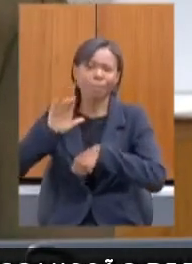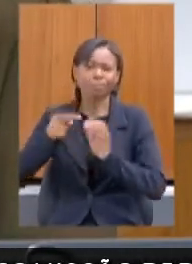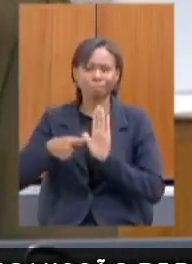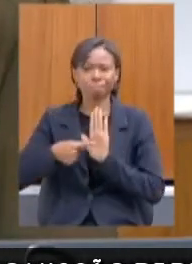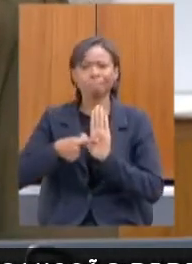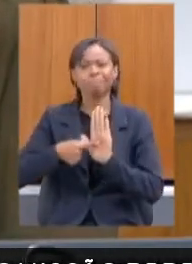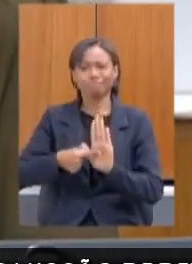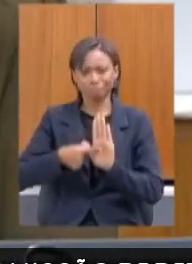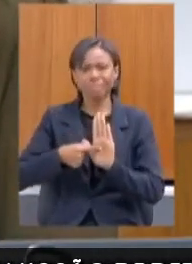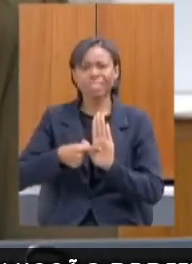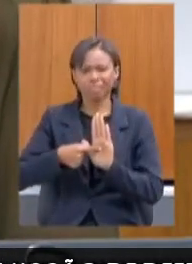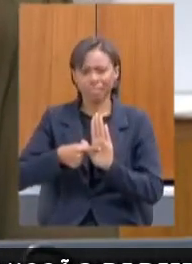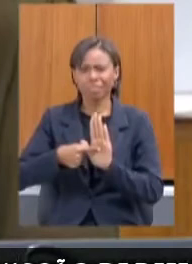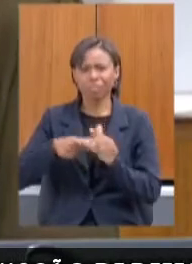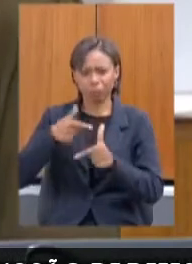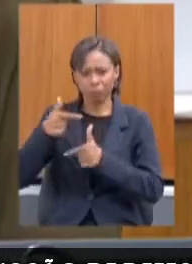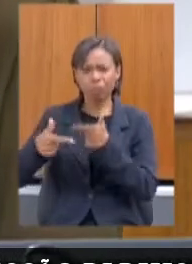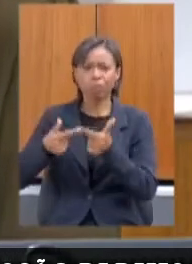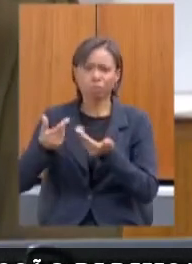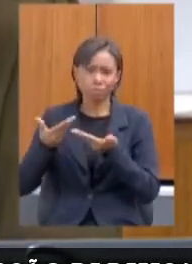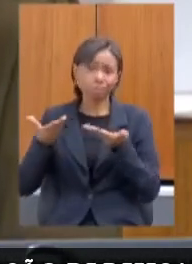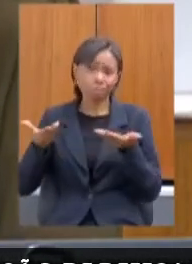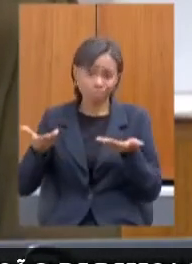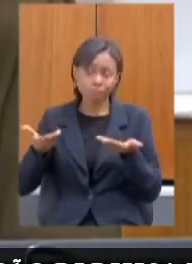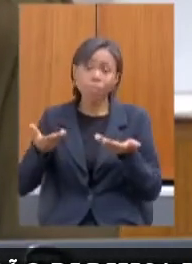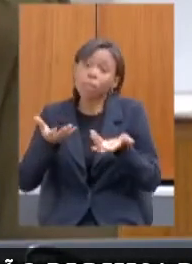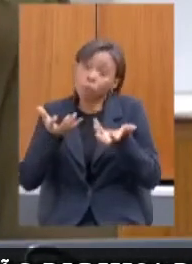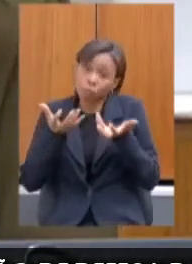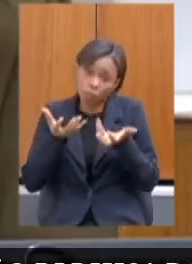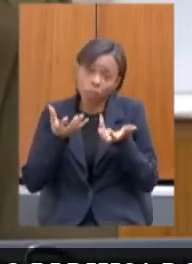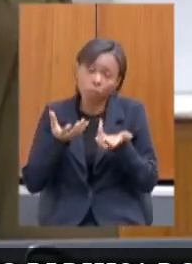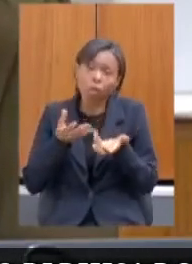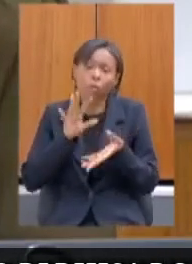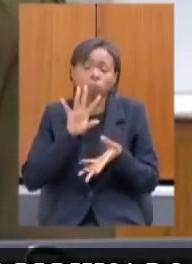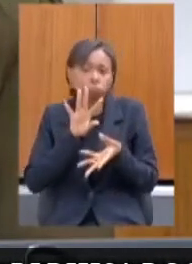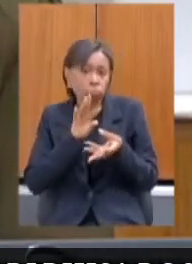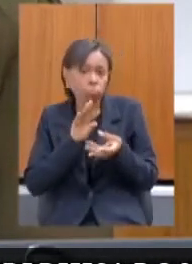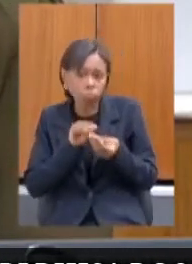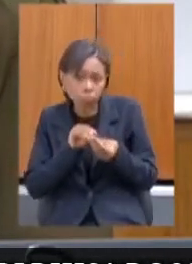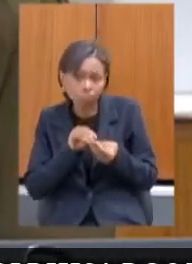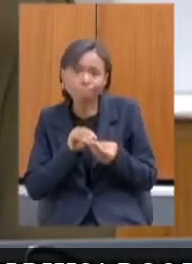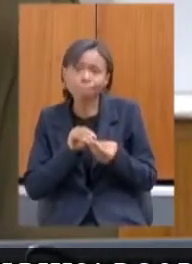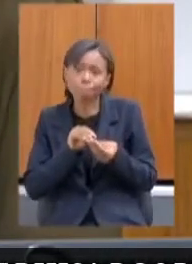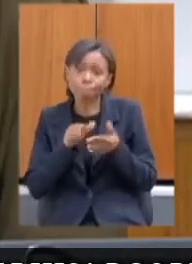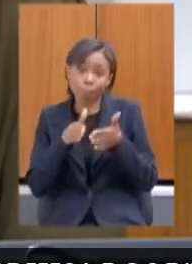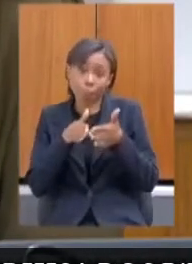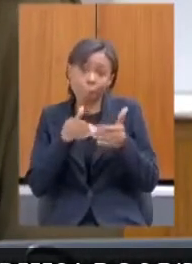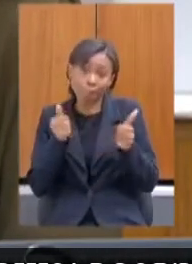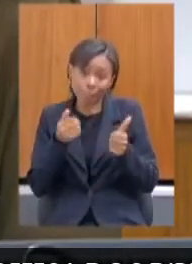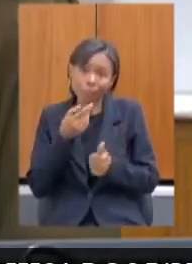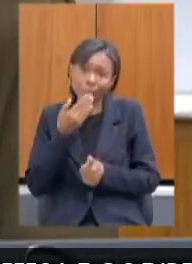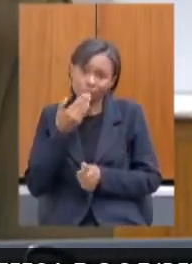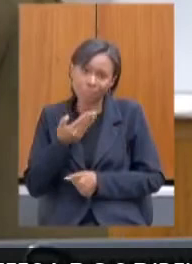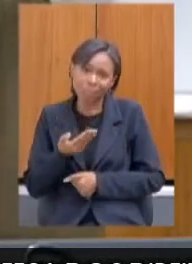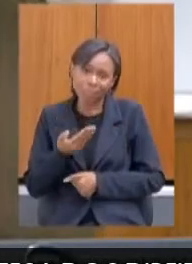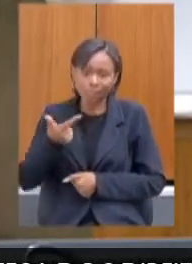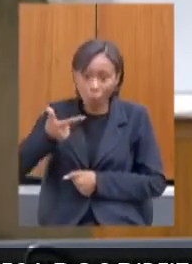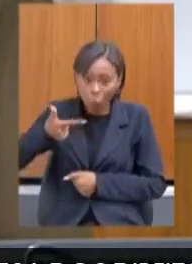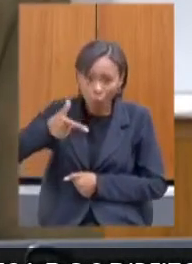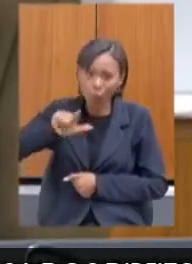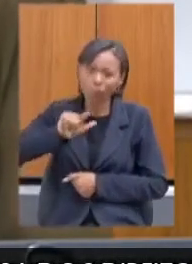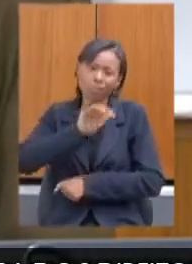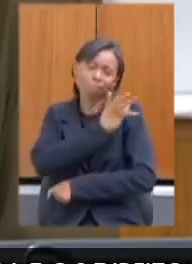realizações. Então, eu gostaria de deixar esse resultado, essa solicitação aqui, para a próxima Assembleia Fiscaliza.